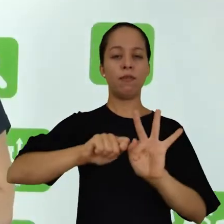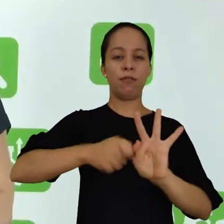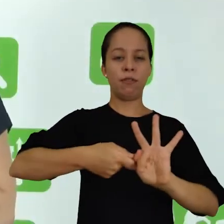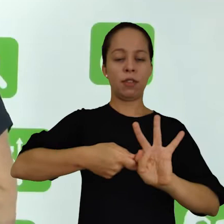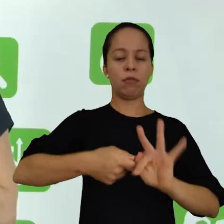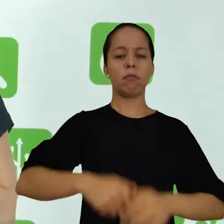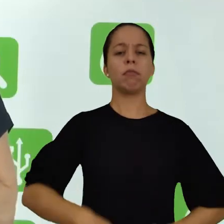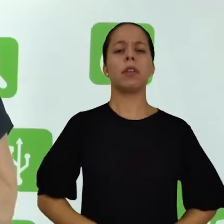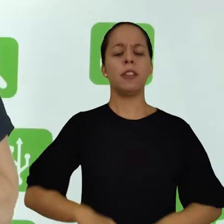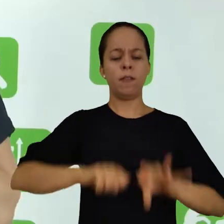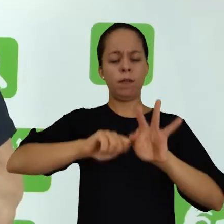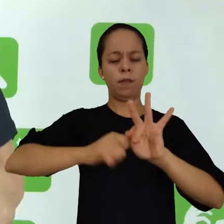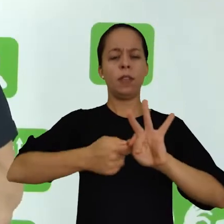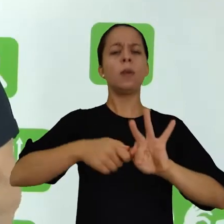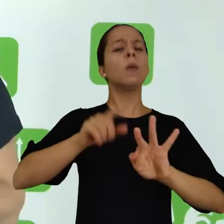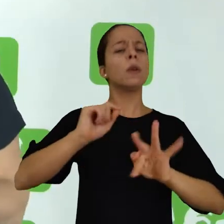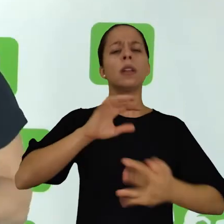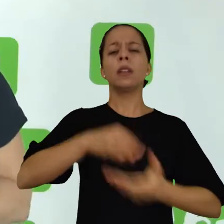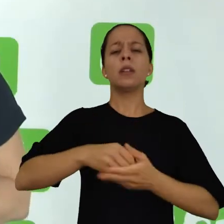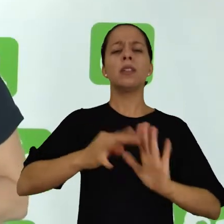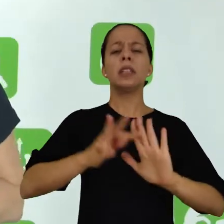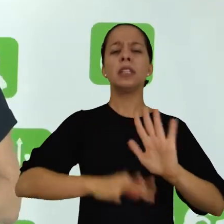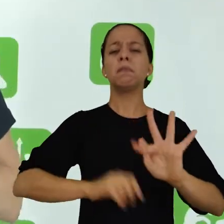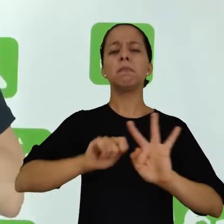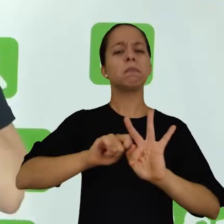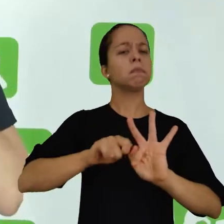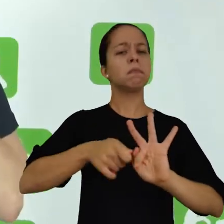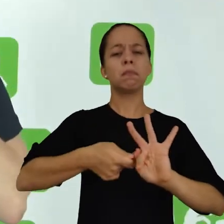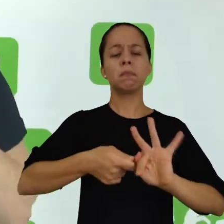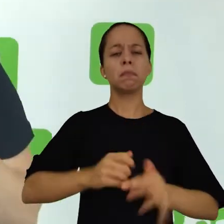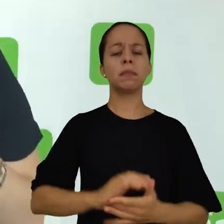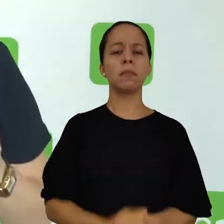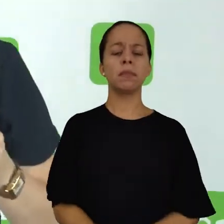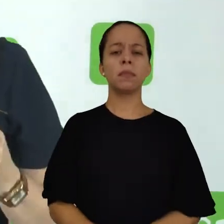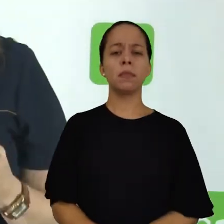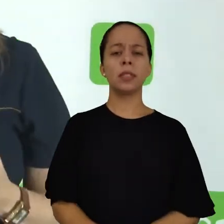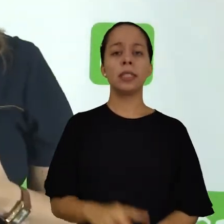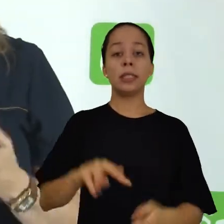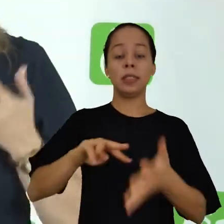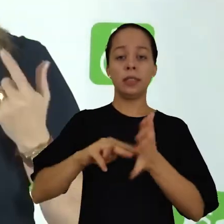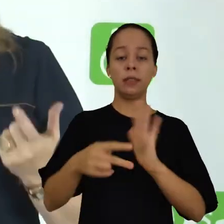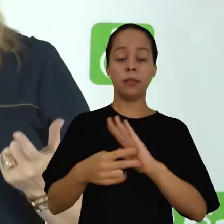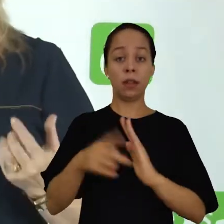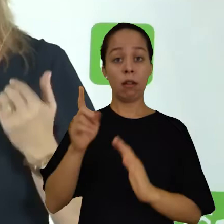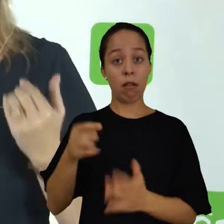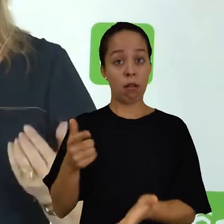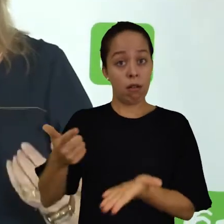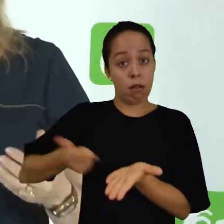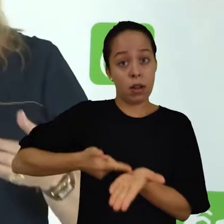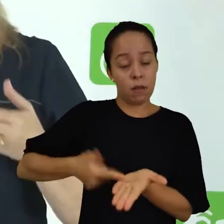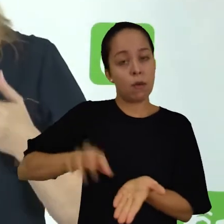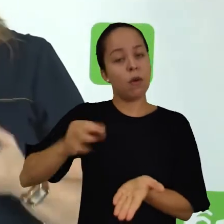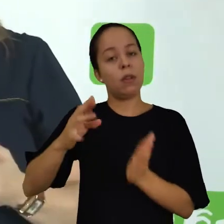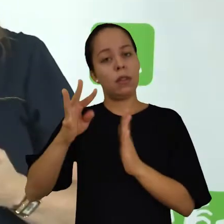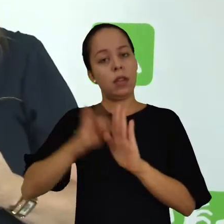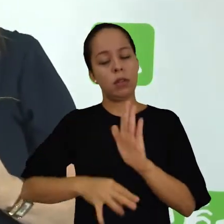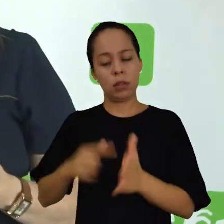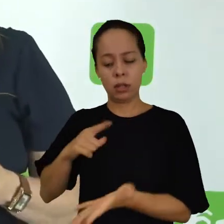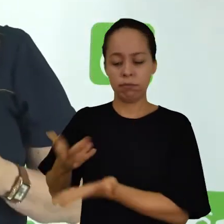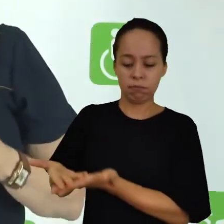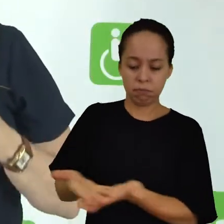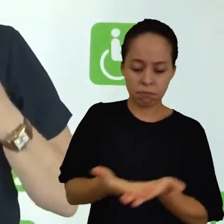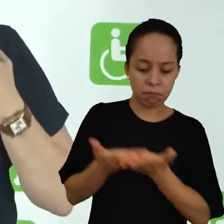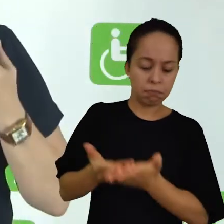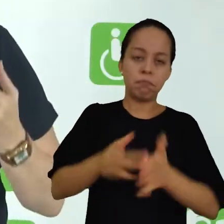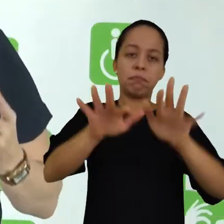pensar um pouquinho sobre o que é o fichamento de um texto. Fichamento é o registro dos estudos de um livro ou de um texto.